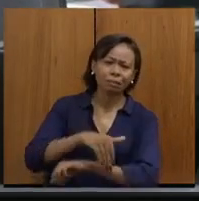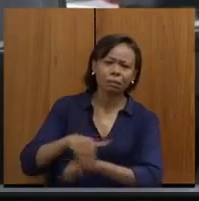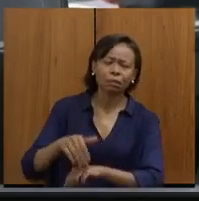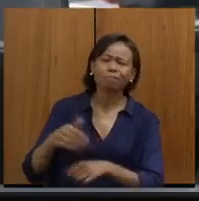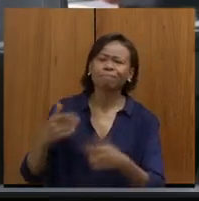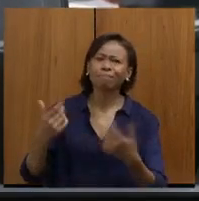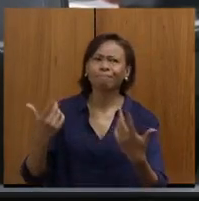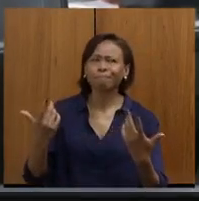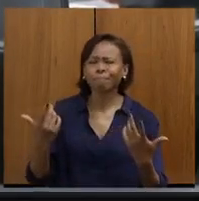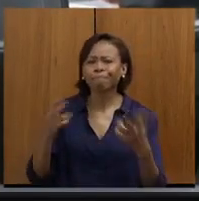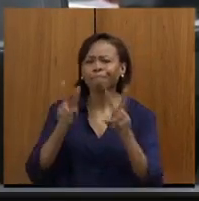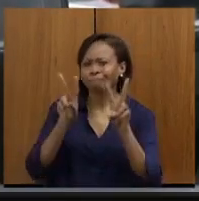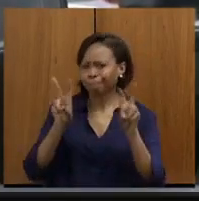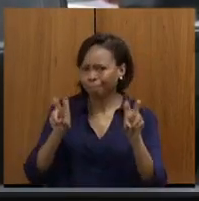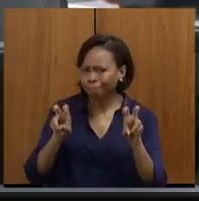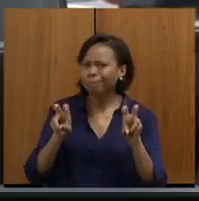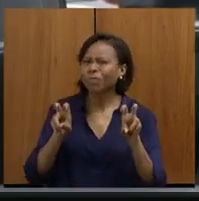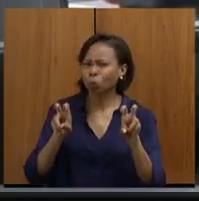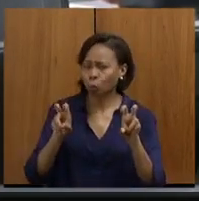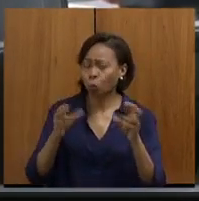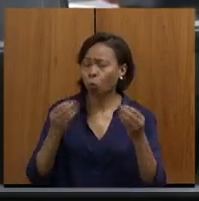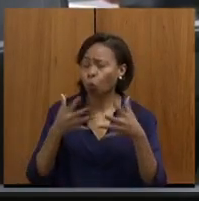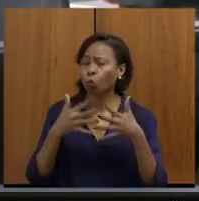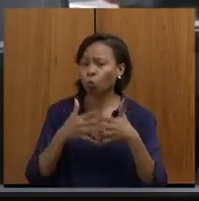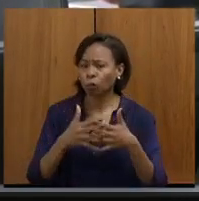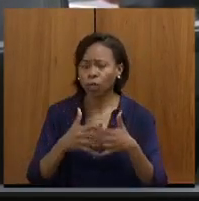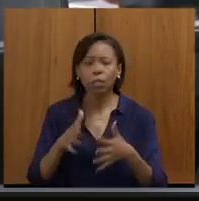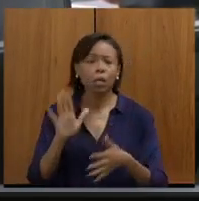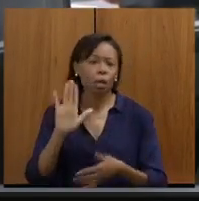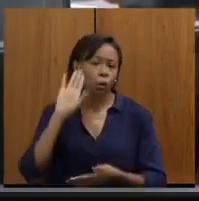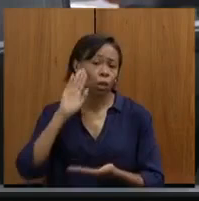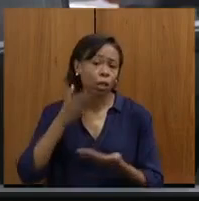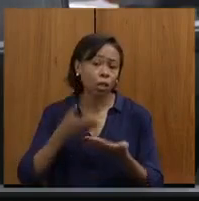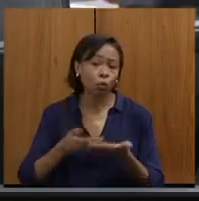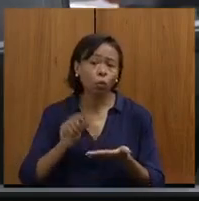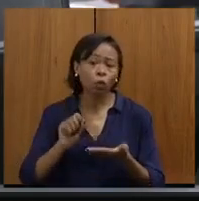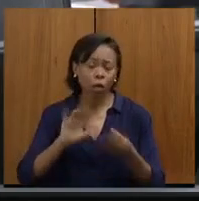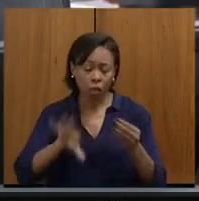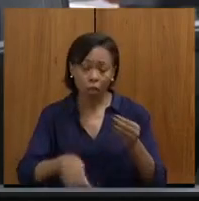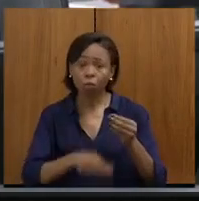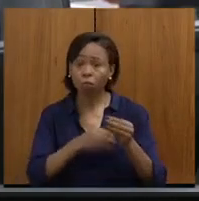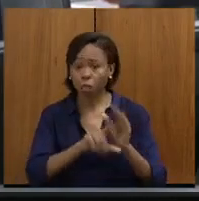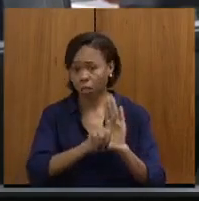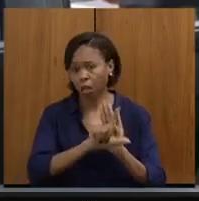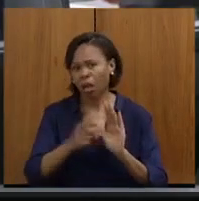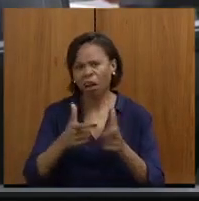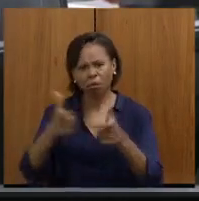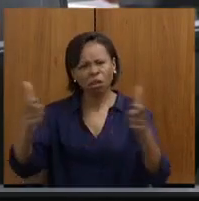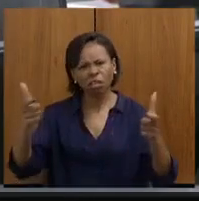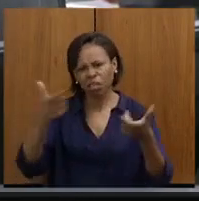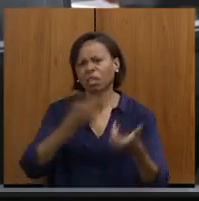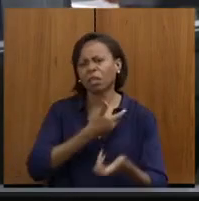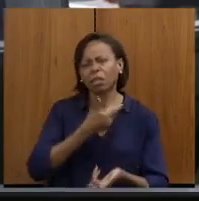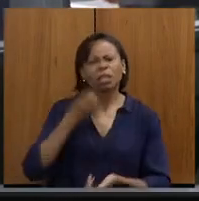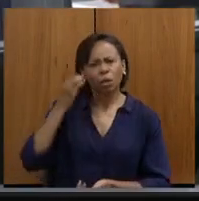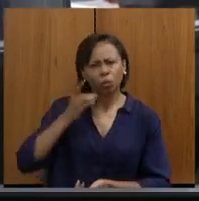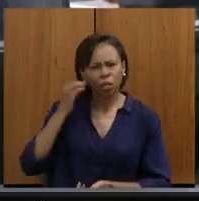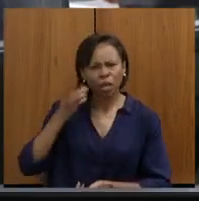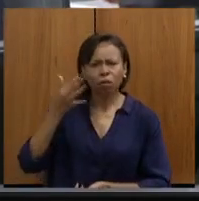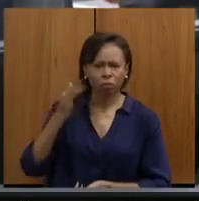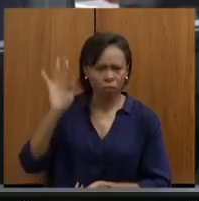acredito que nas emendas colocadas, a maioria deve ser deputados federais com esses recursos extras,